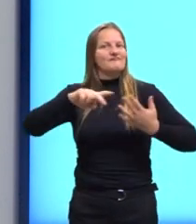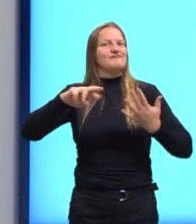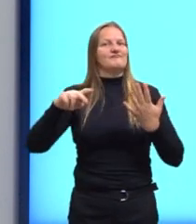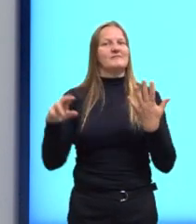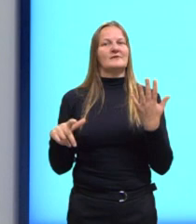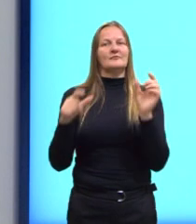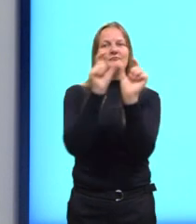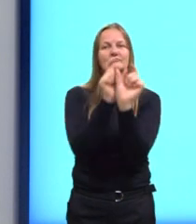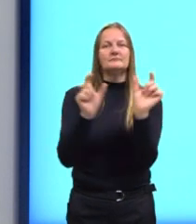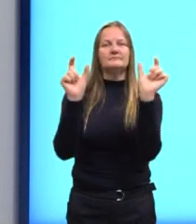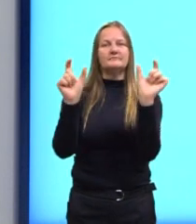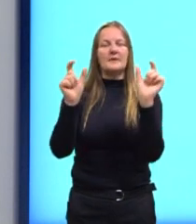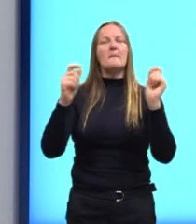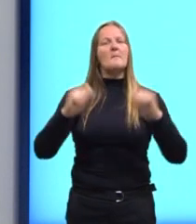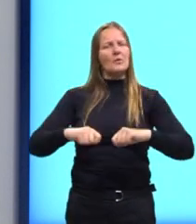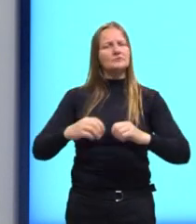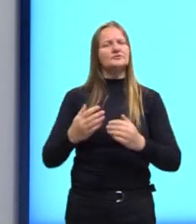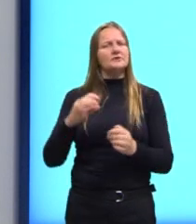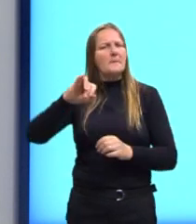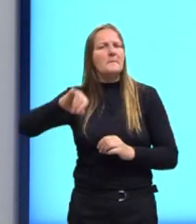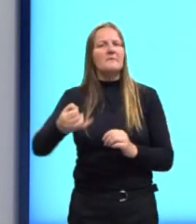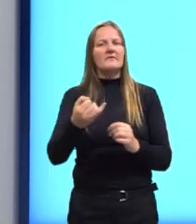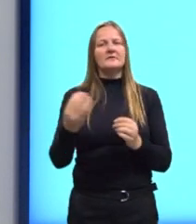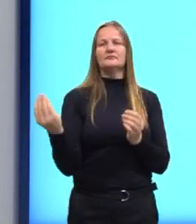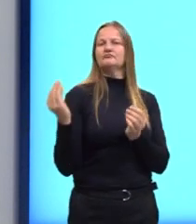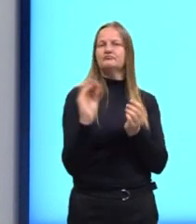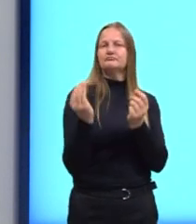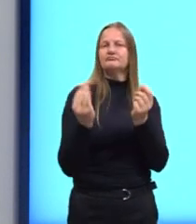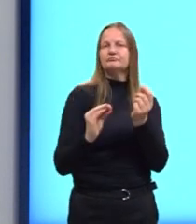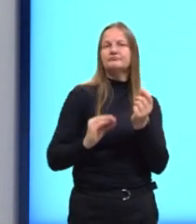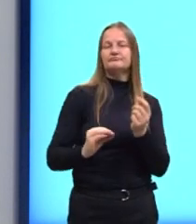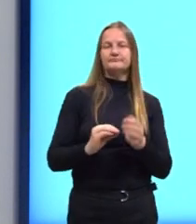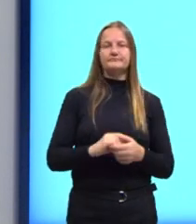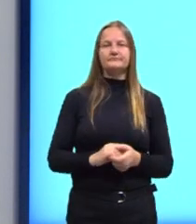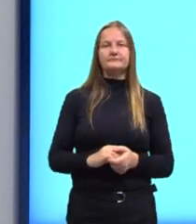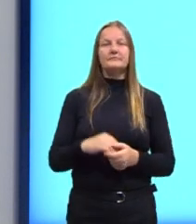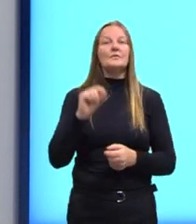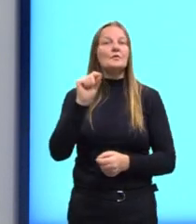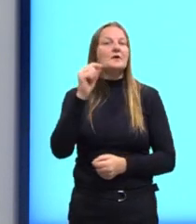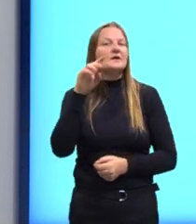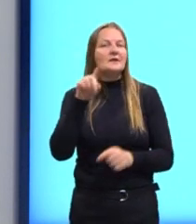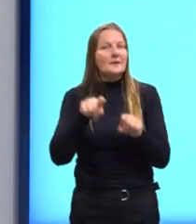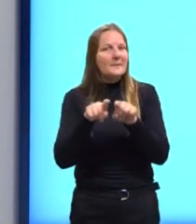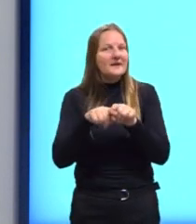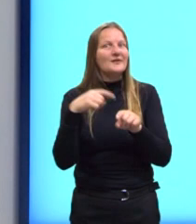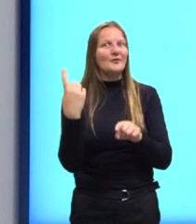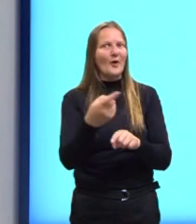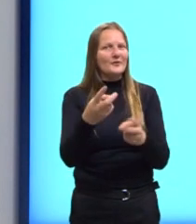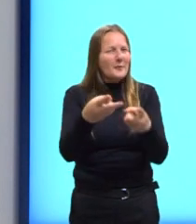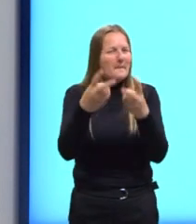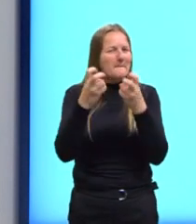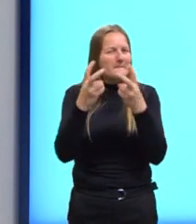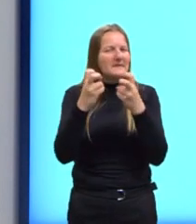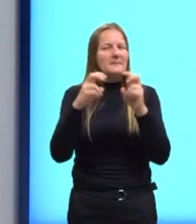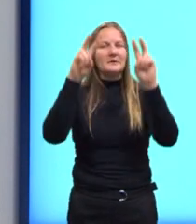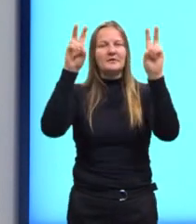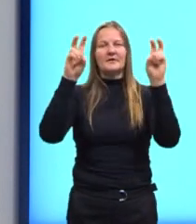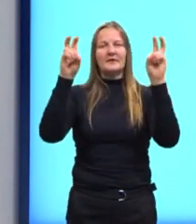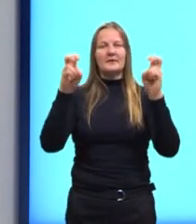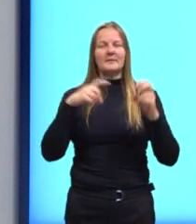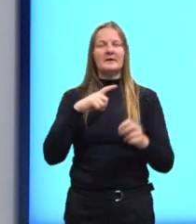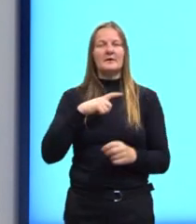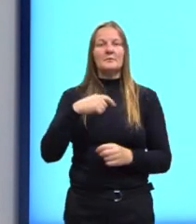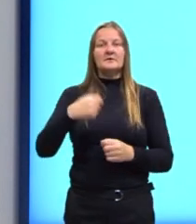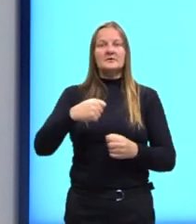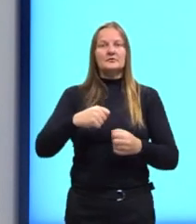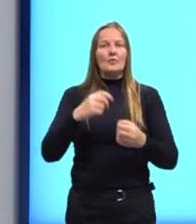de possibilidades e nós devemos aproveitá-las. E aí, tem uma coisa que a gente escuta muito em relação ao tema. Ah, eu preciso